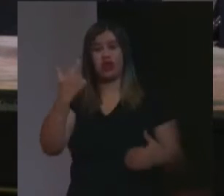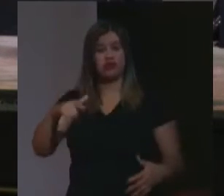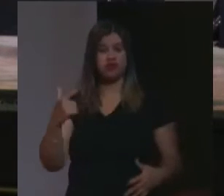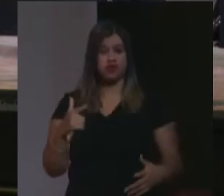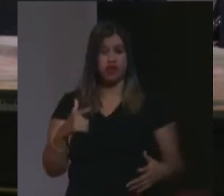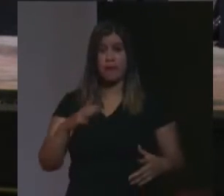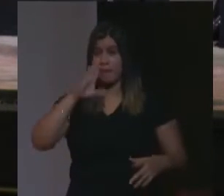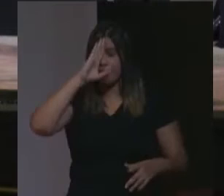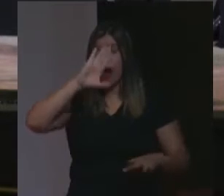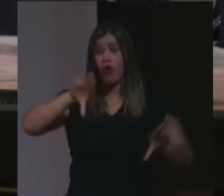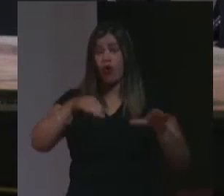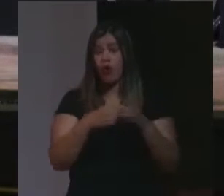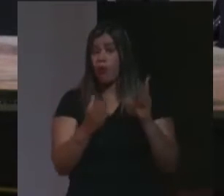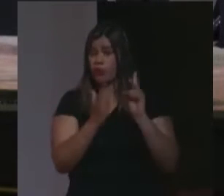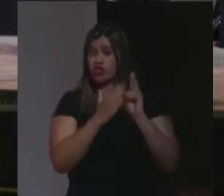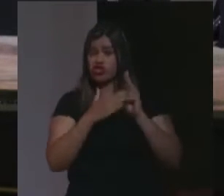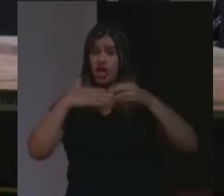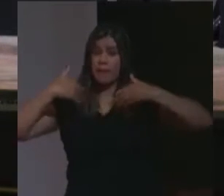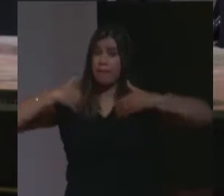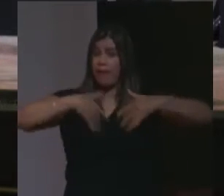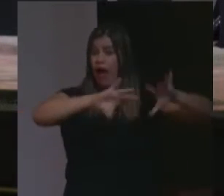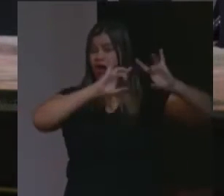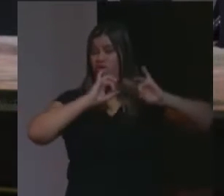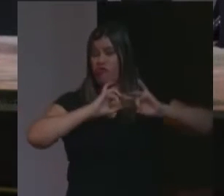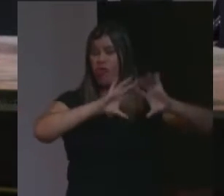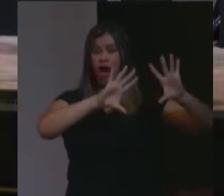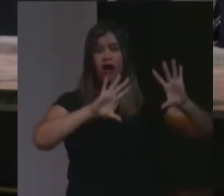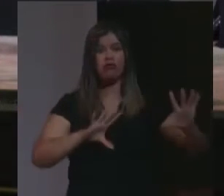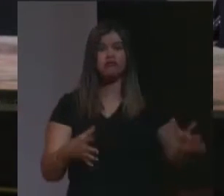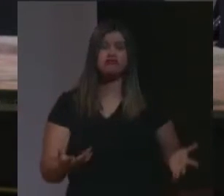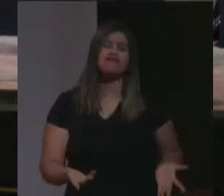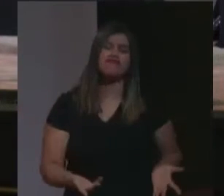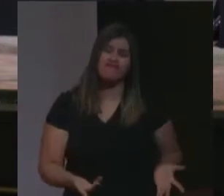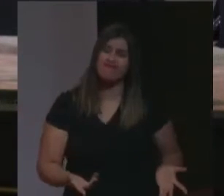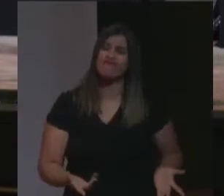população indígena, que foi deixada à própria sorte, que foi,